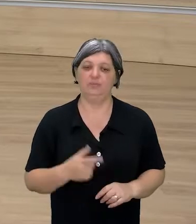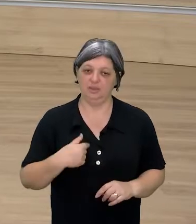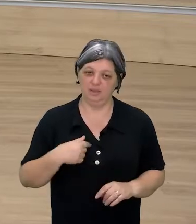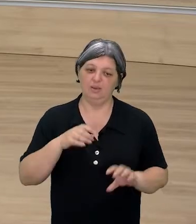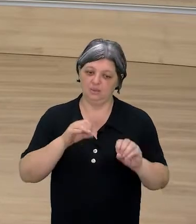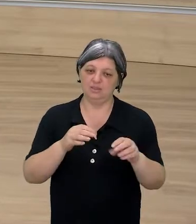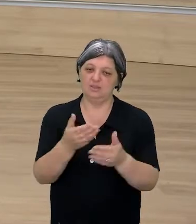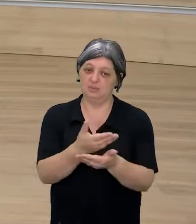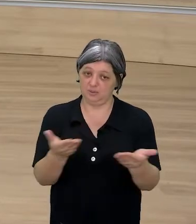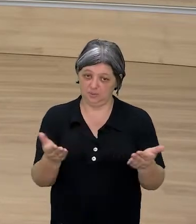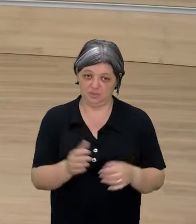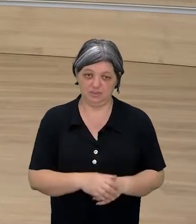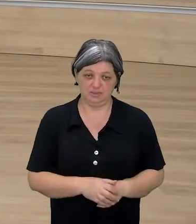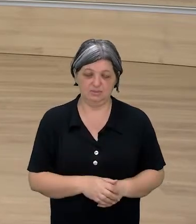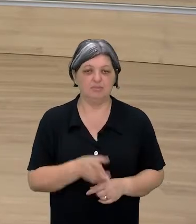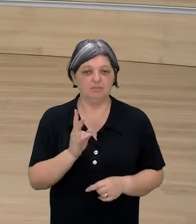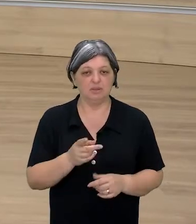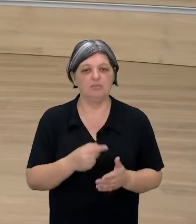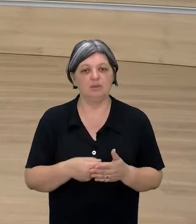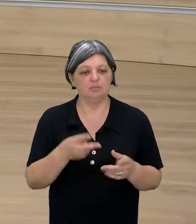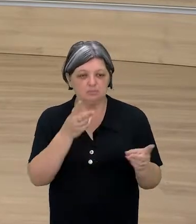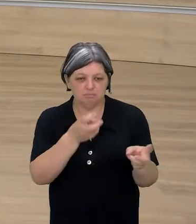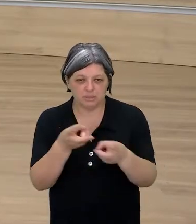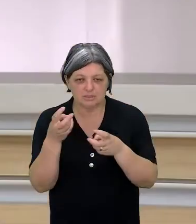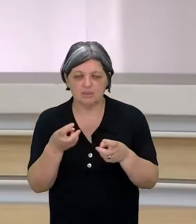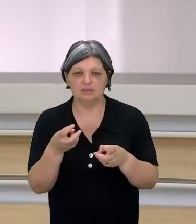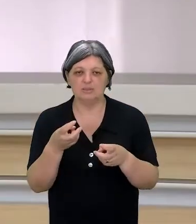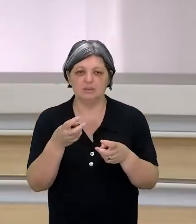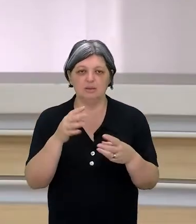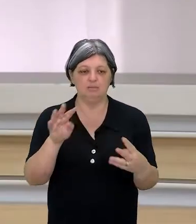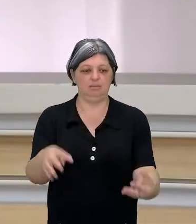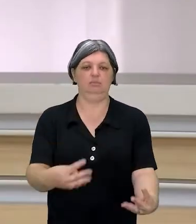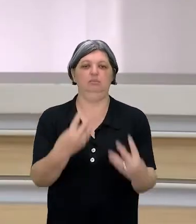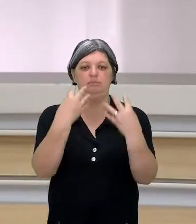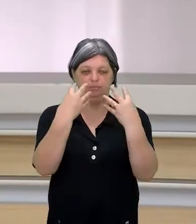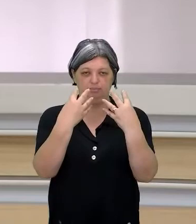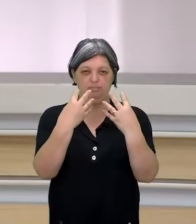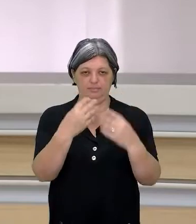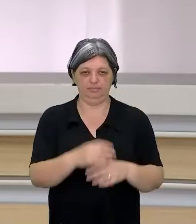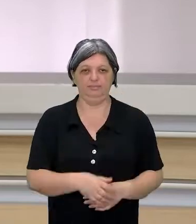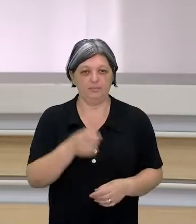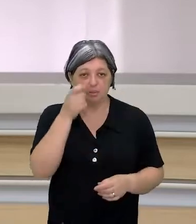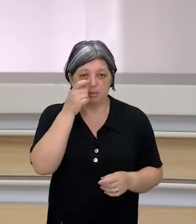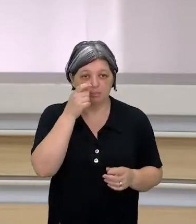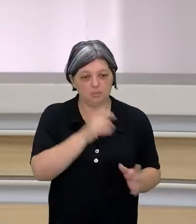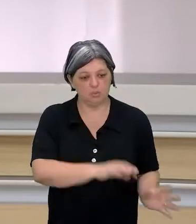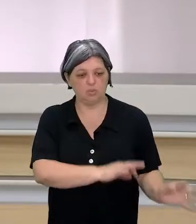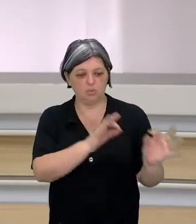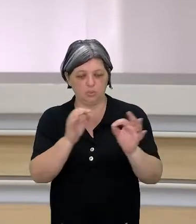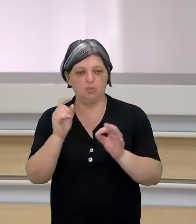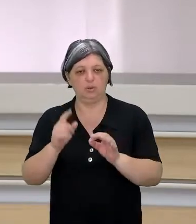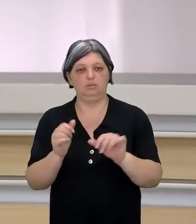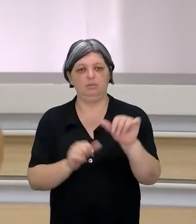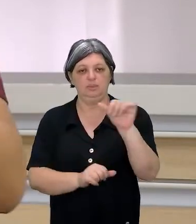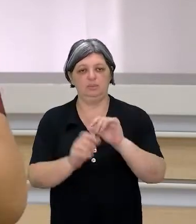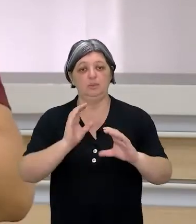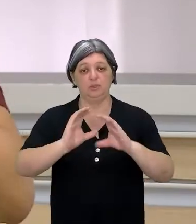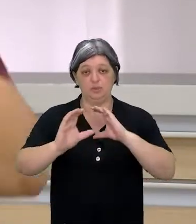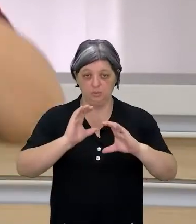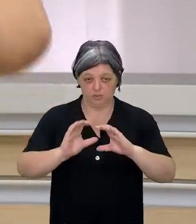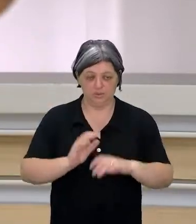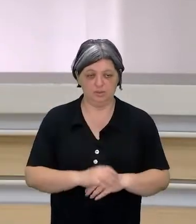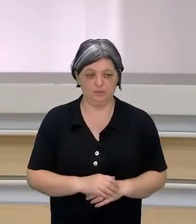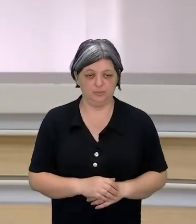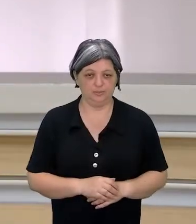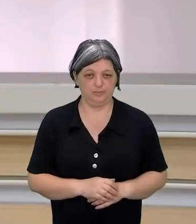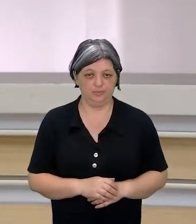você. O fato de que você está ouvindo o que eu estou falando, de que você está me assistindo, faz com que isso se torne uma comunicação. Indiferente